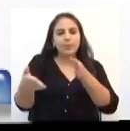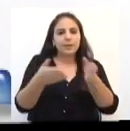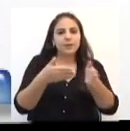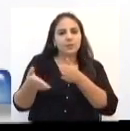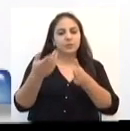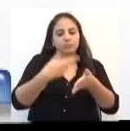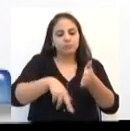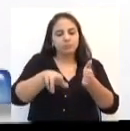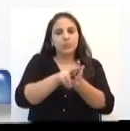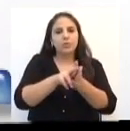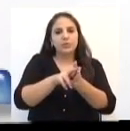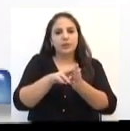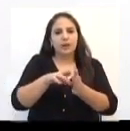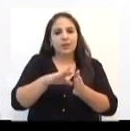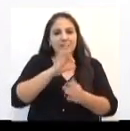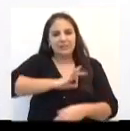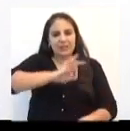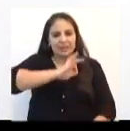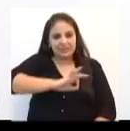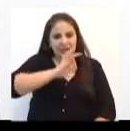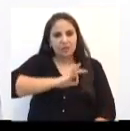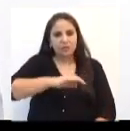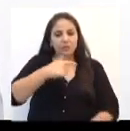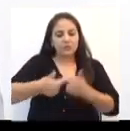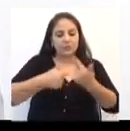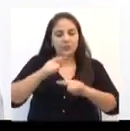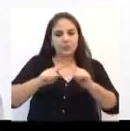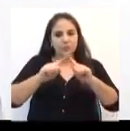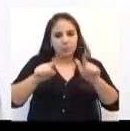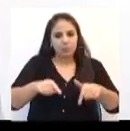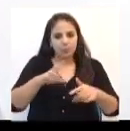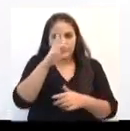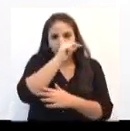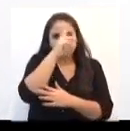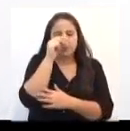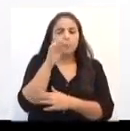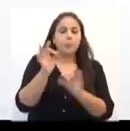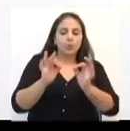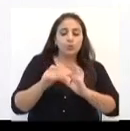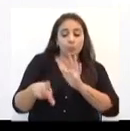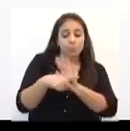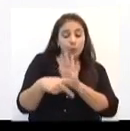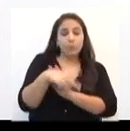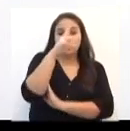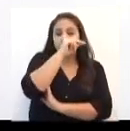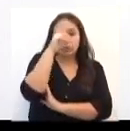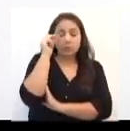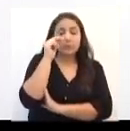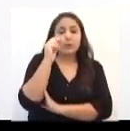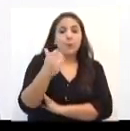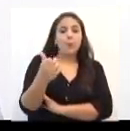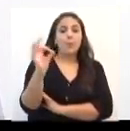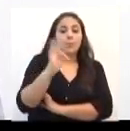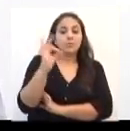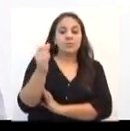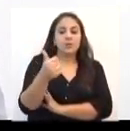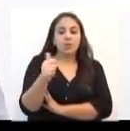reposição salarial dos servidores públicos municipais. O projeto vem do Executivo, com um percentual de 11%